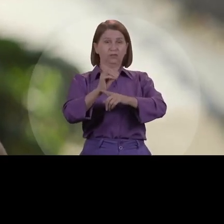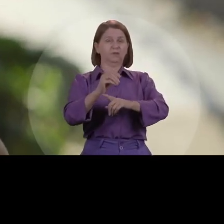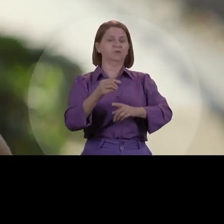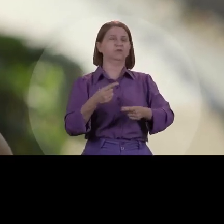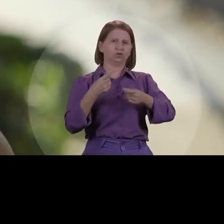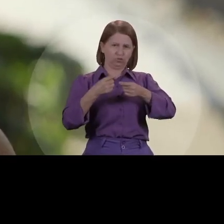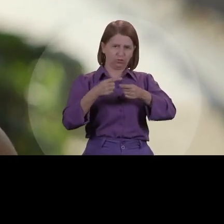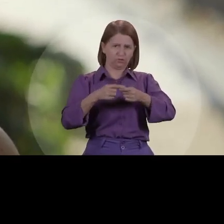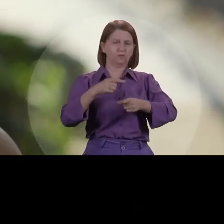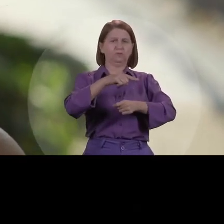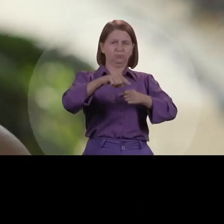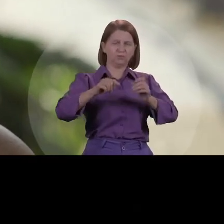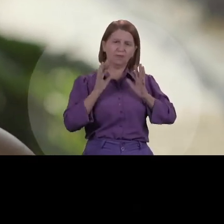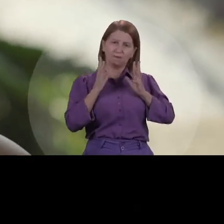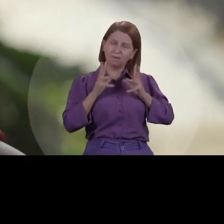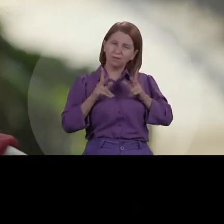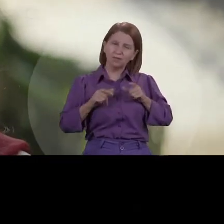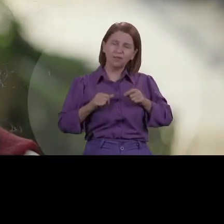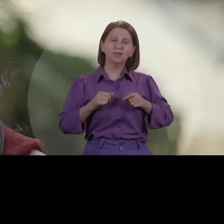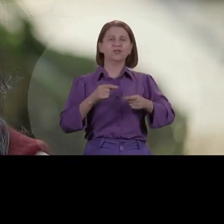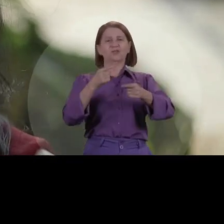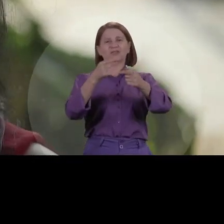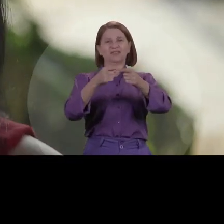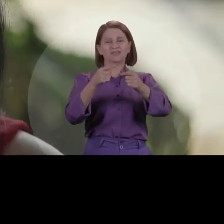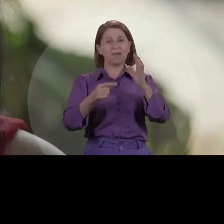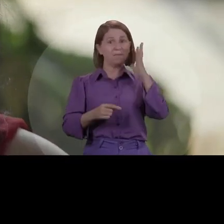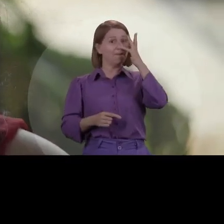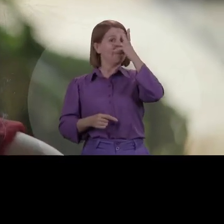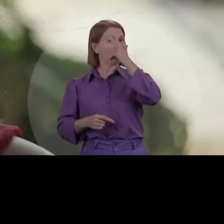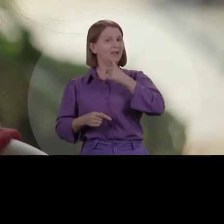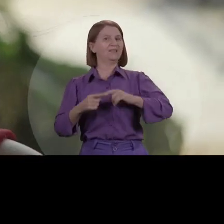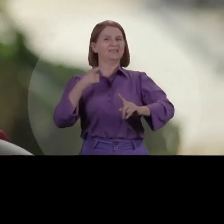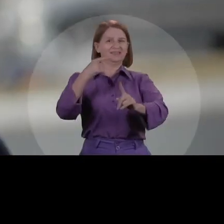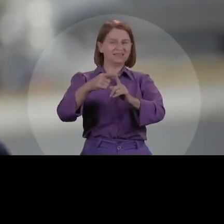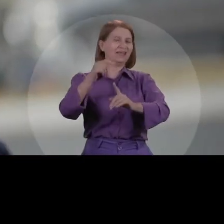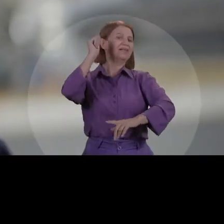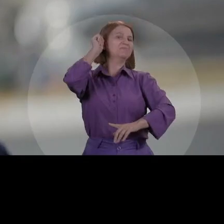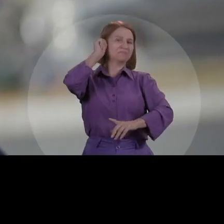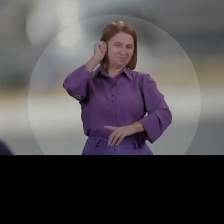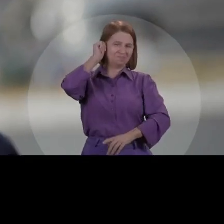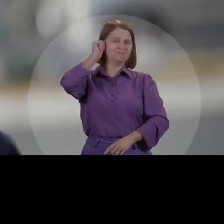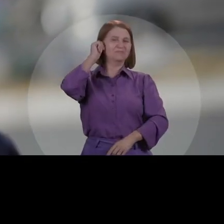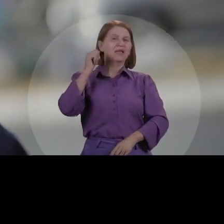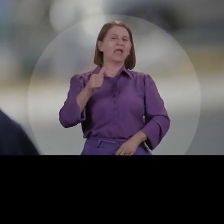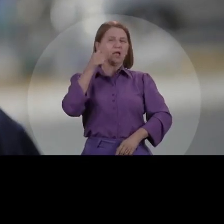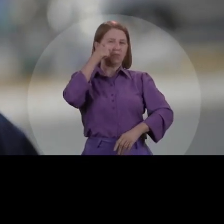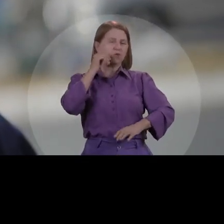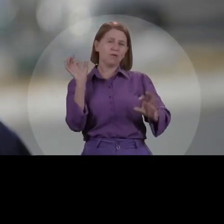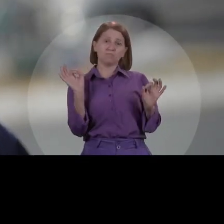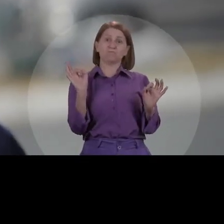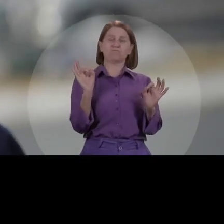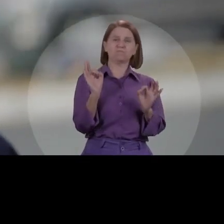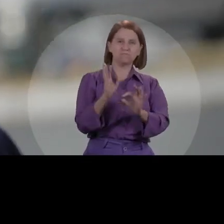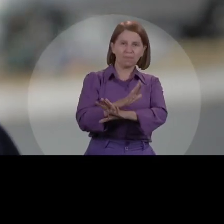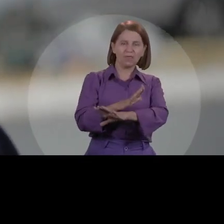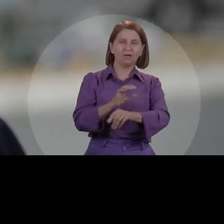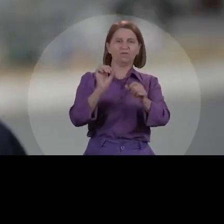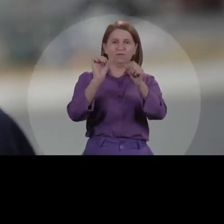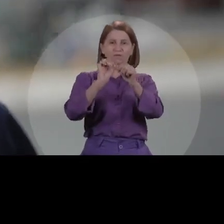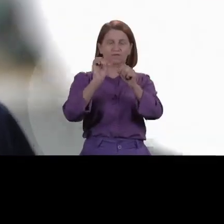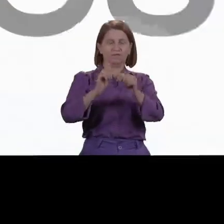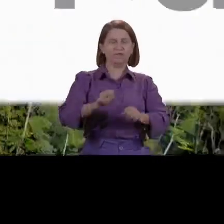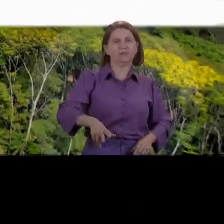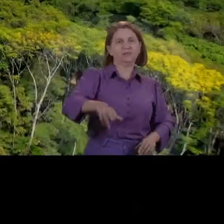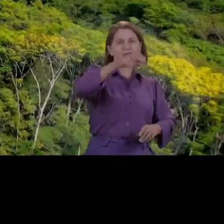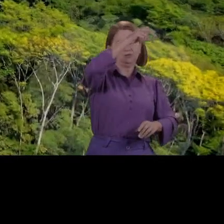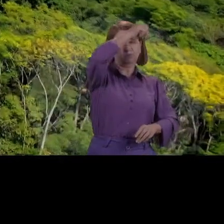limpeza da nossa cidade, deixar a nossa cidade mais bonita é a Adriana Costa. Ela é mulher preparada e vai fazer a melhor prefeitura